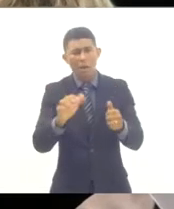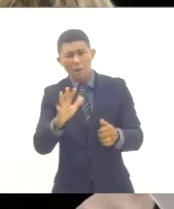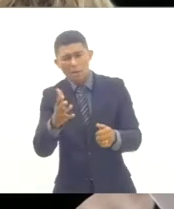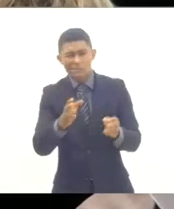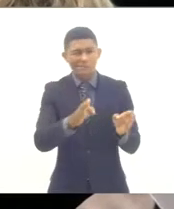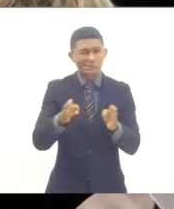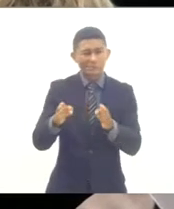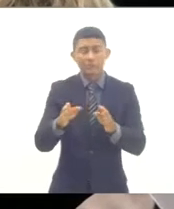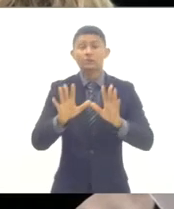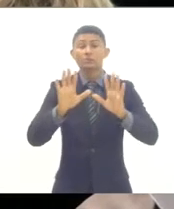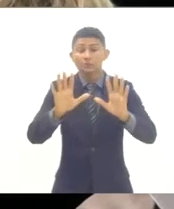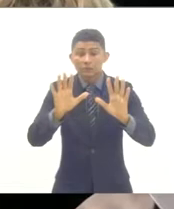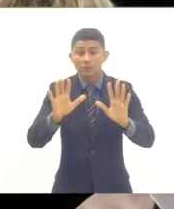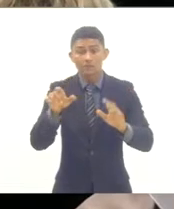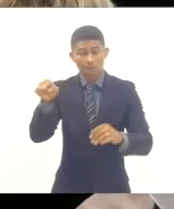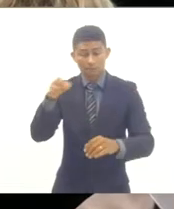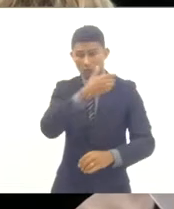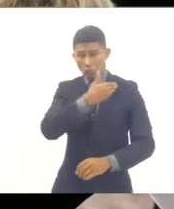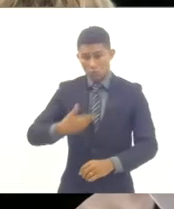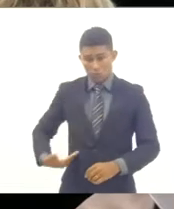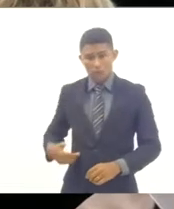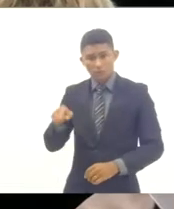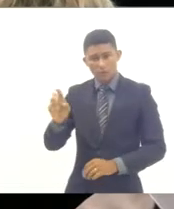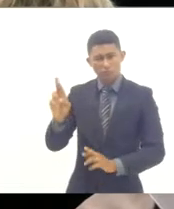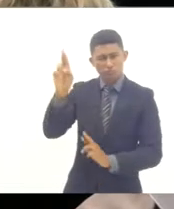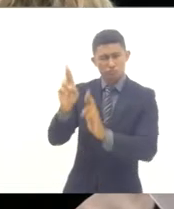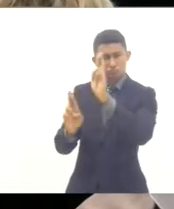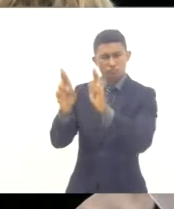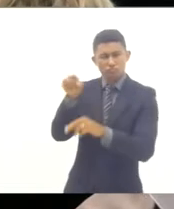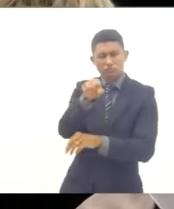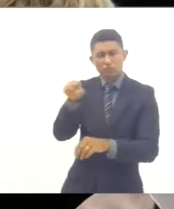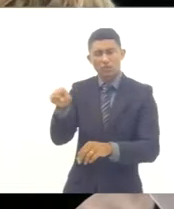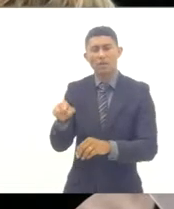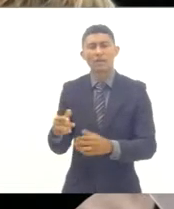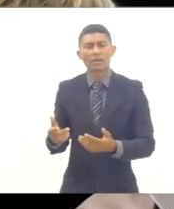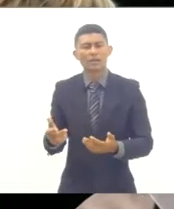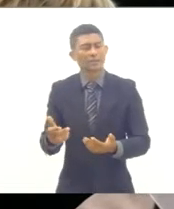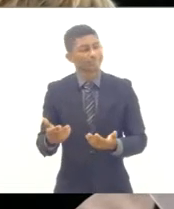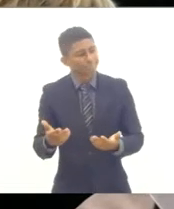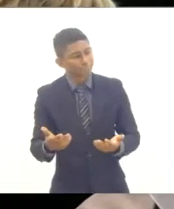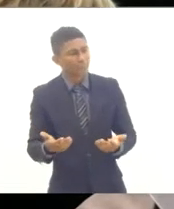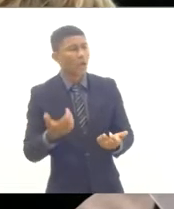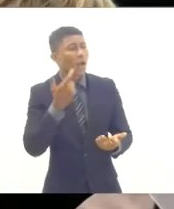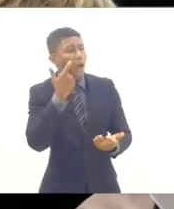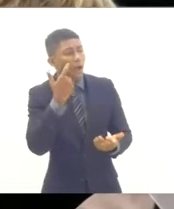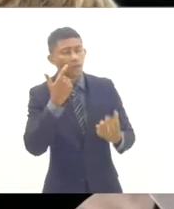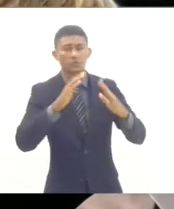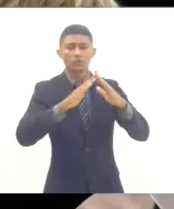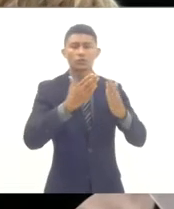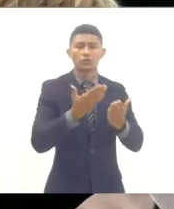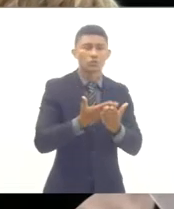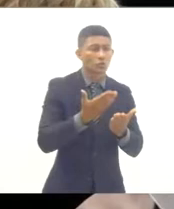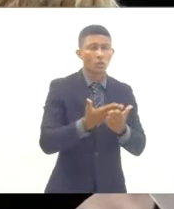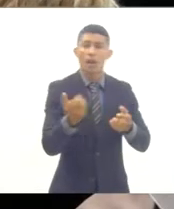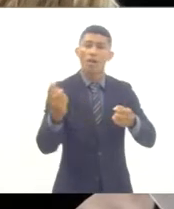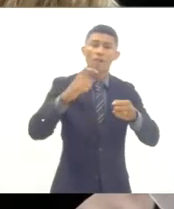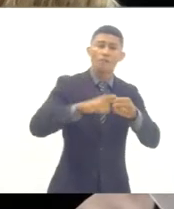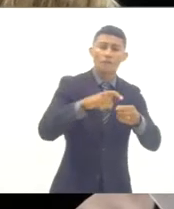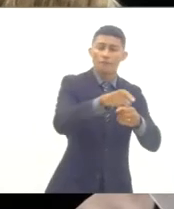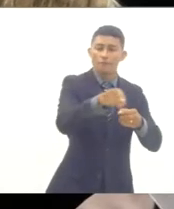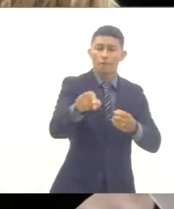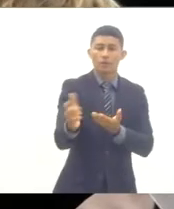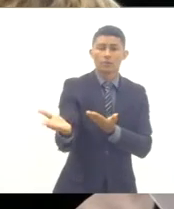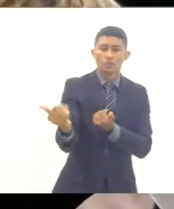principalmente, partindo do poder público, que traga de volta para a escola jovens e adultos que, hoje, estão afastados dos